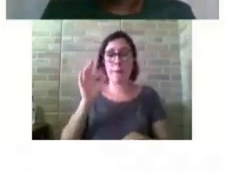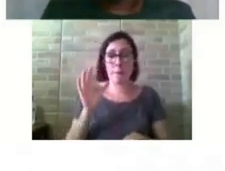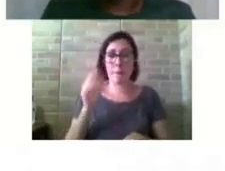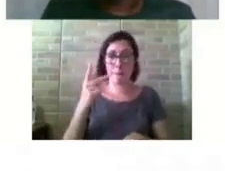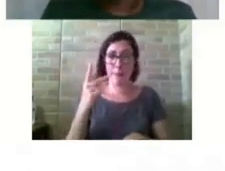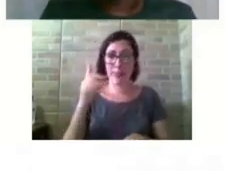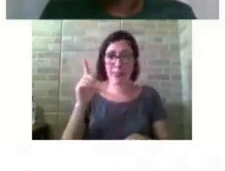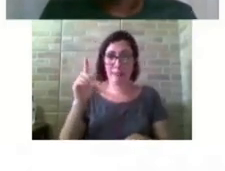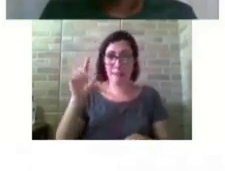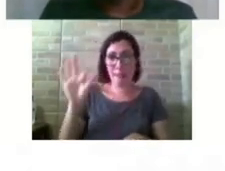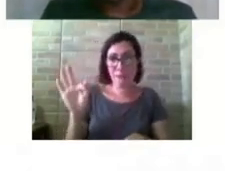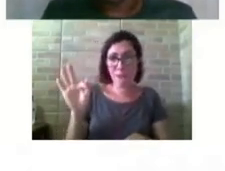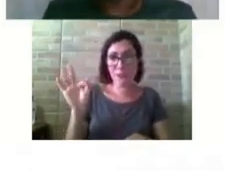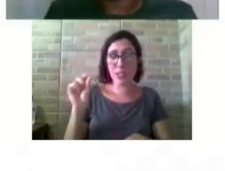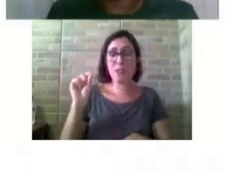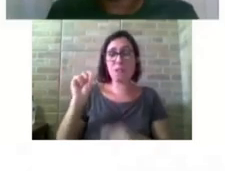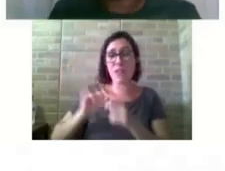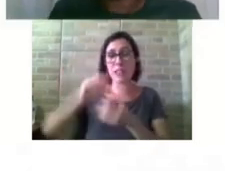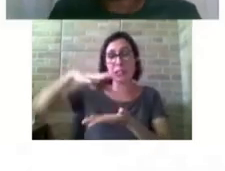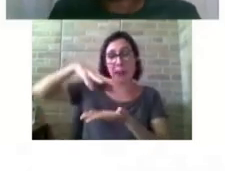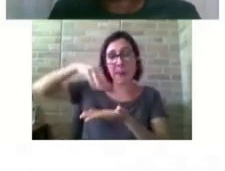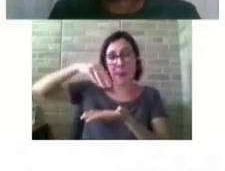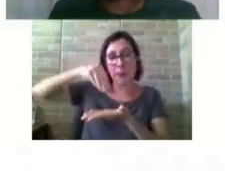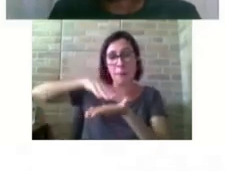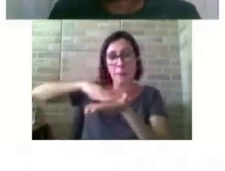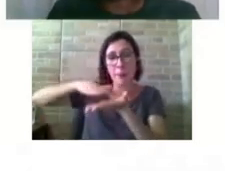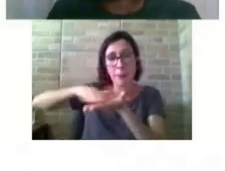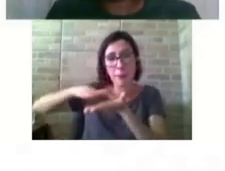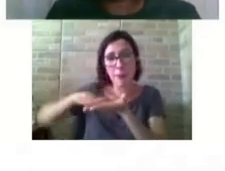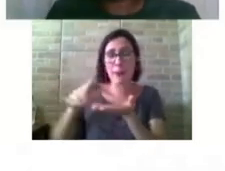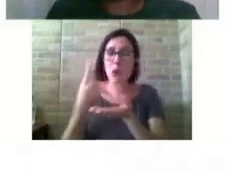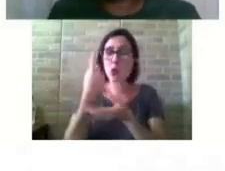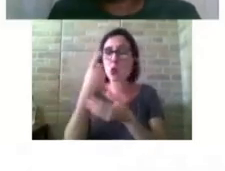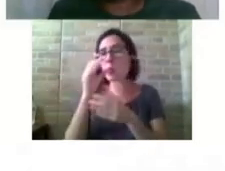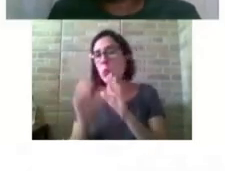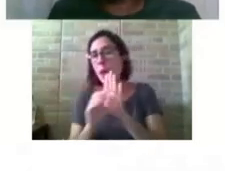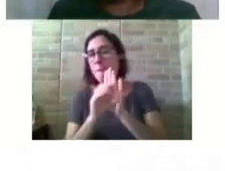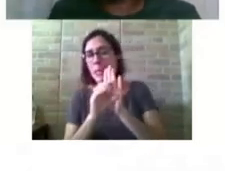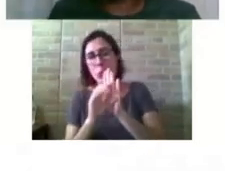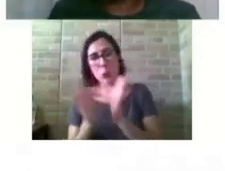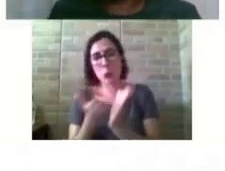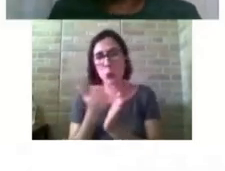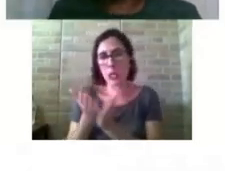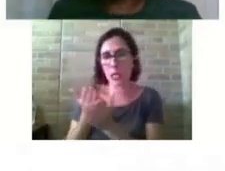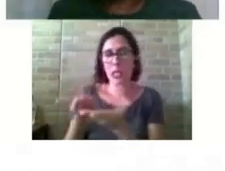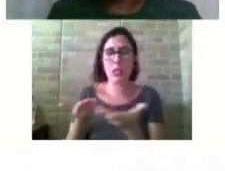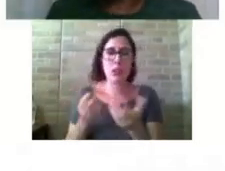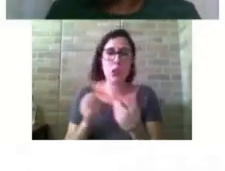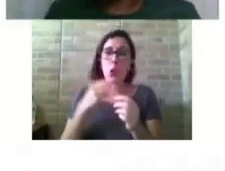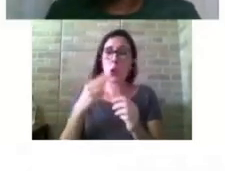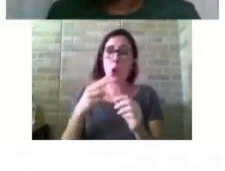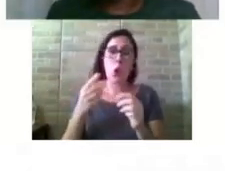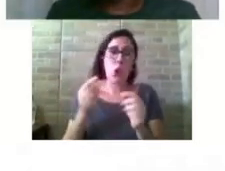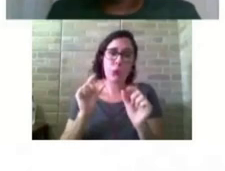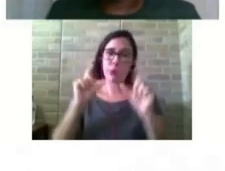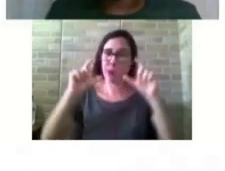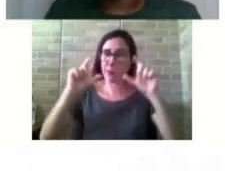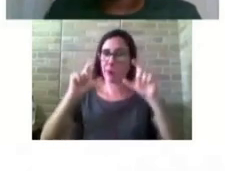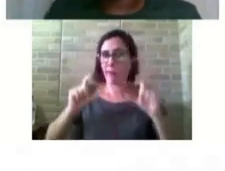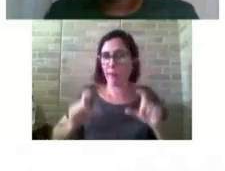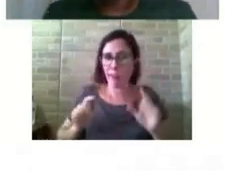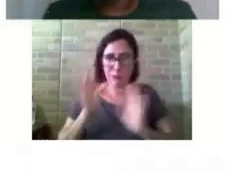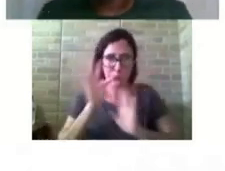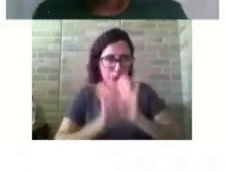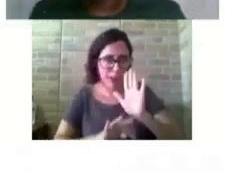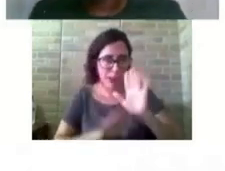capítulo de um livro raro, né? Algum trecho de algum texto que é uma foto e é